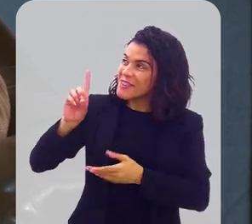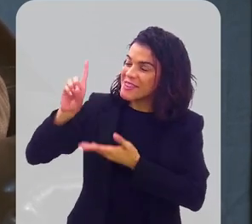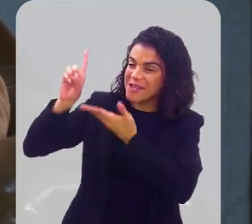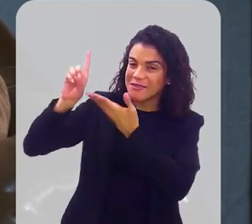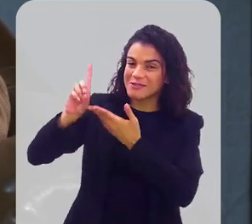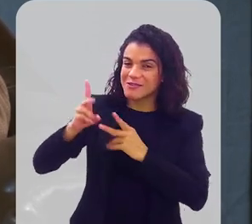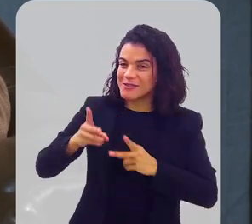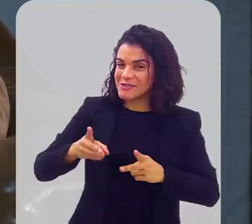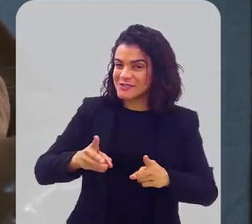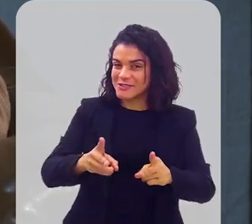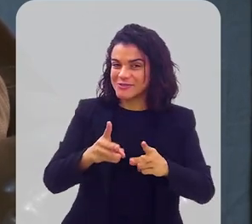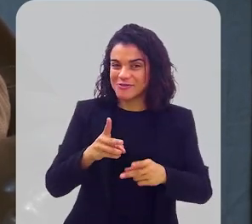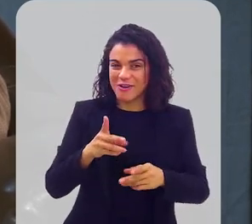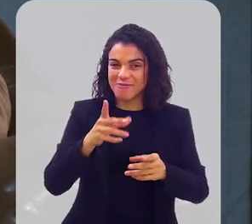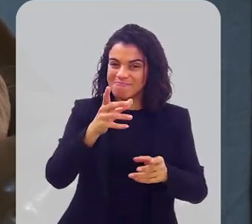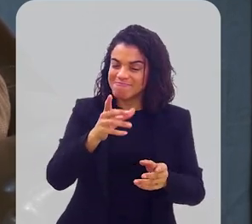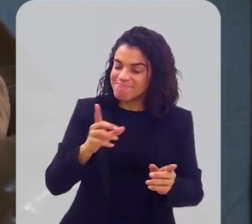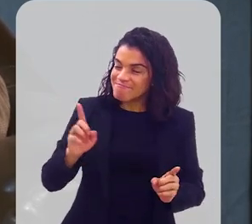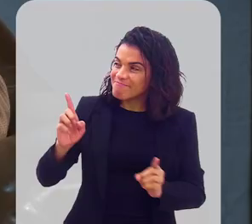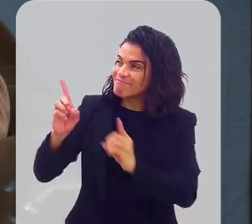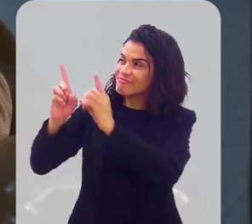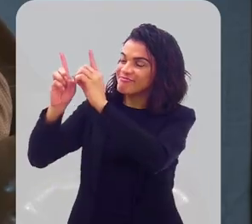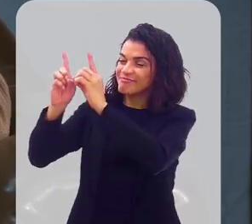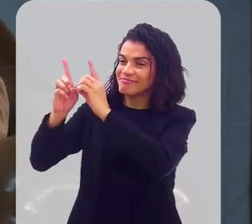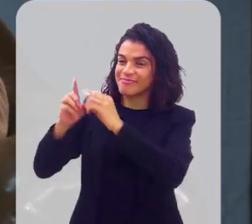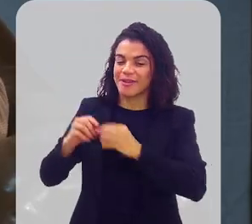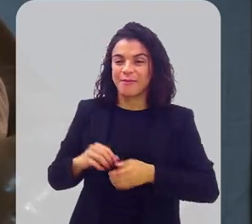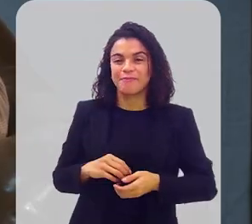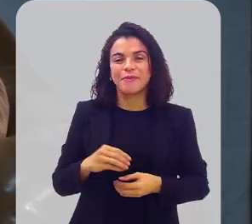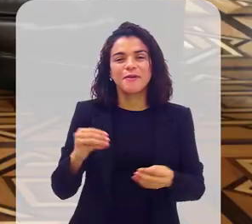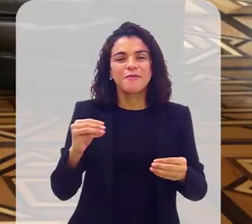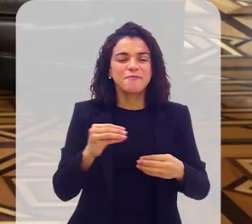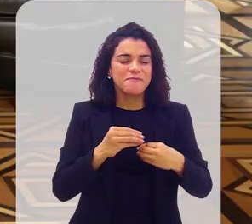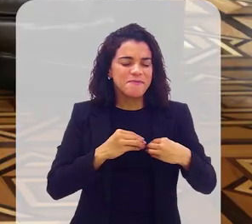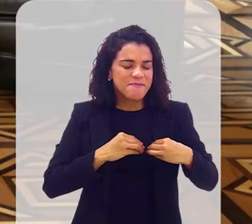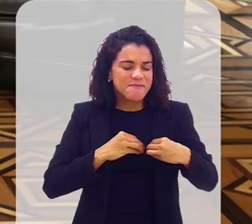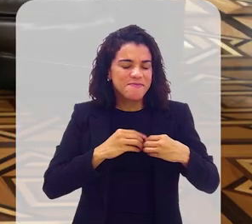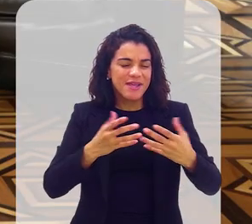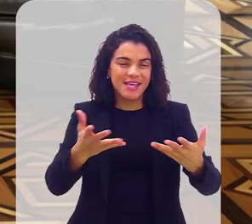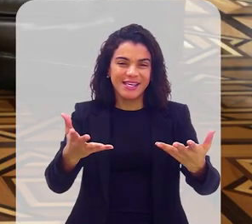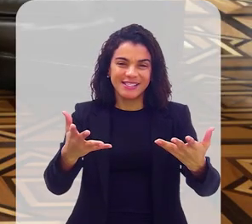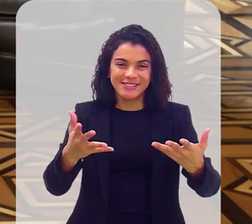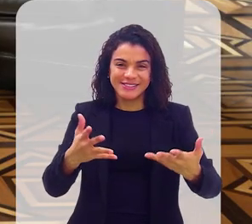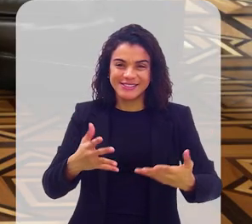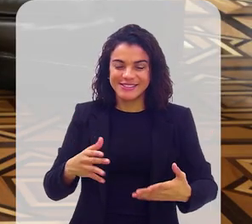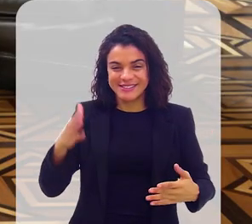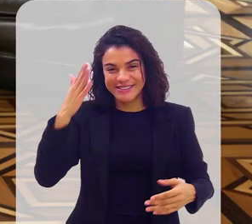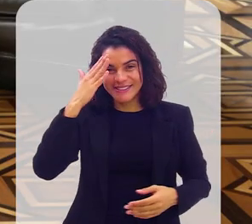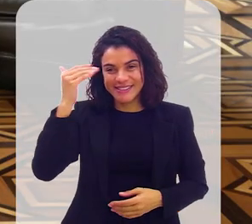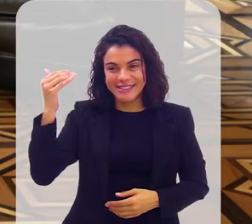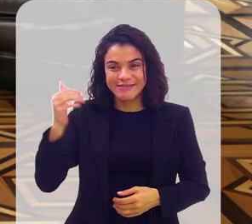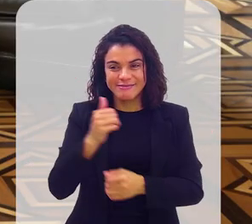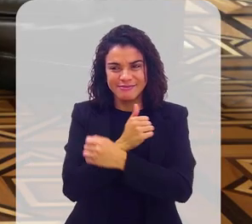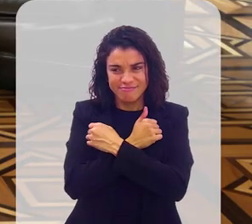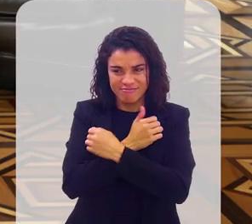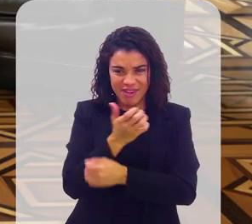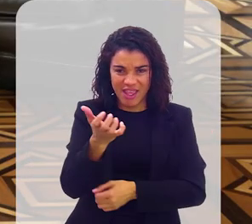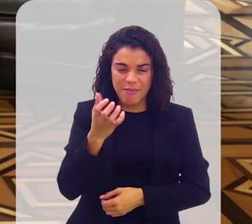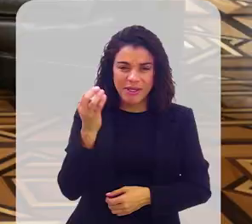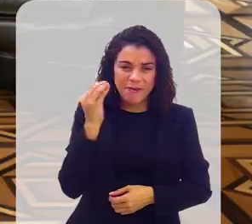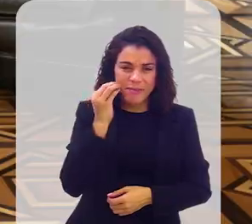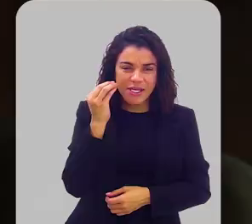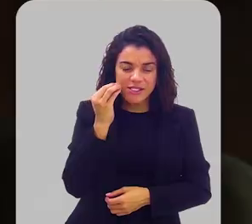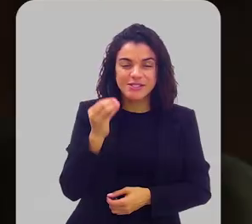continua querendo você ao lado dele. Gleice, beijo no coração e sucesso total. Um abraço. Você quer mandar beijo?